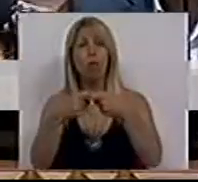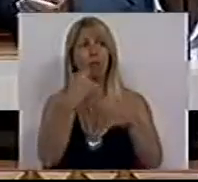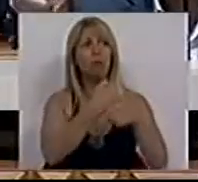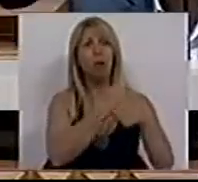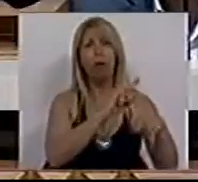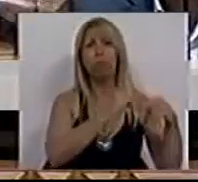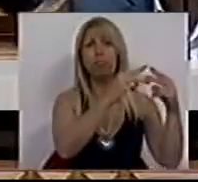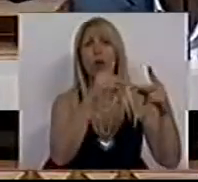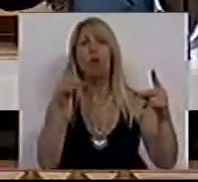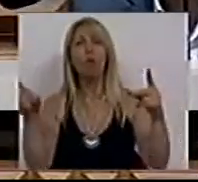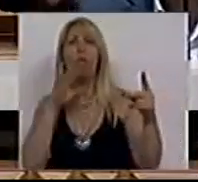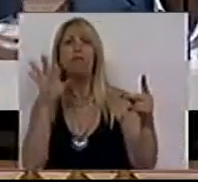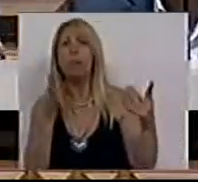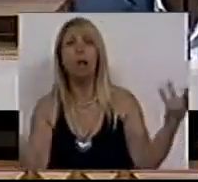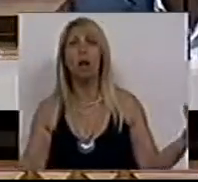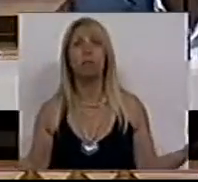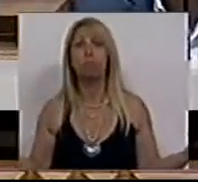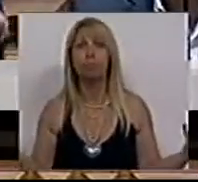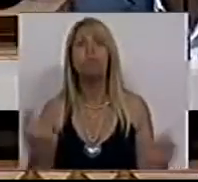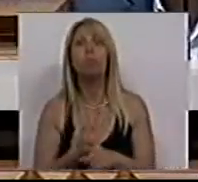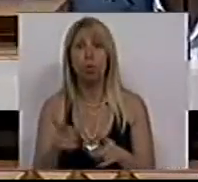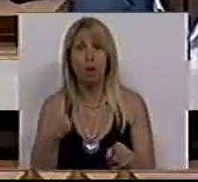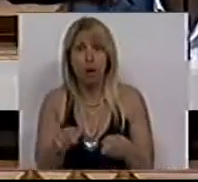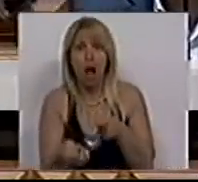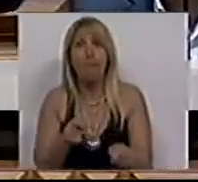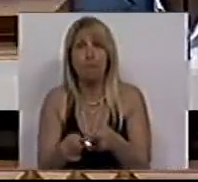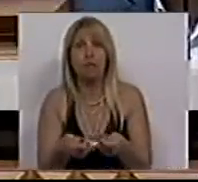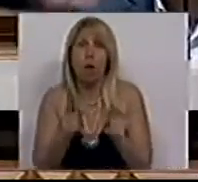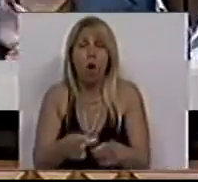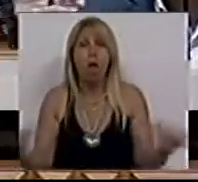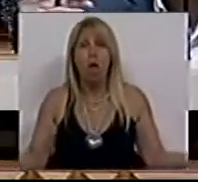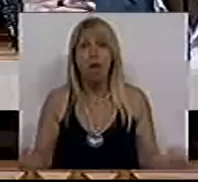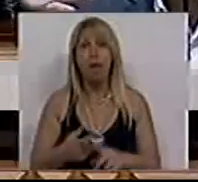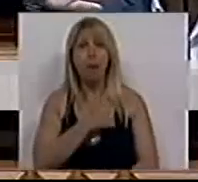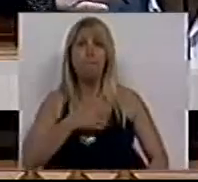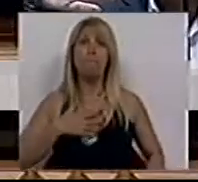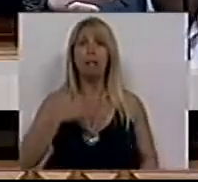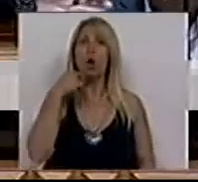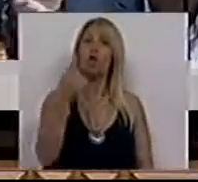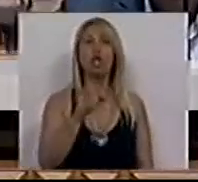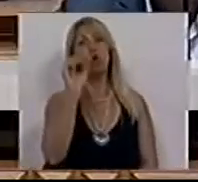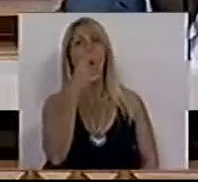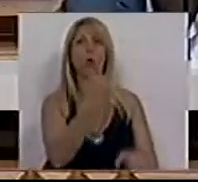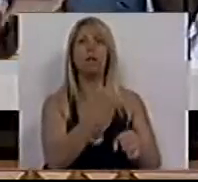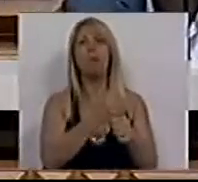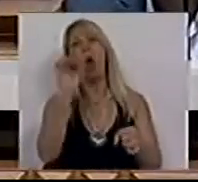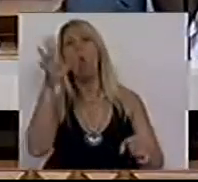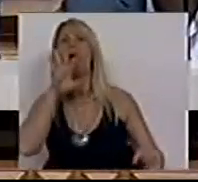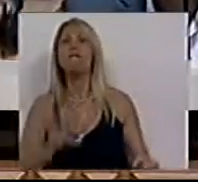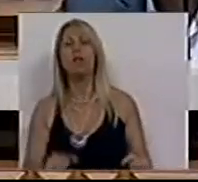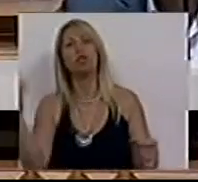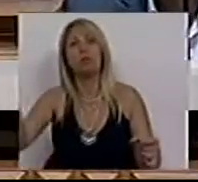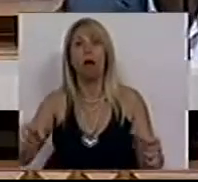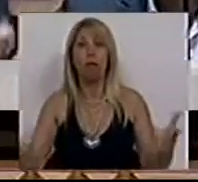é esta. A pressão dos empresários, ou têm famílias, ou têm trabalho, duas coisas é muito para as mulheres portuguesas. É o